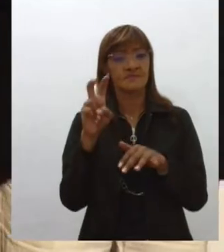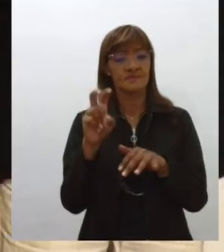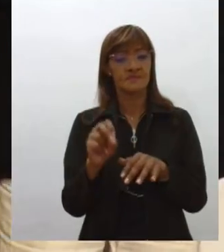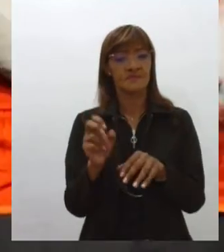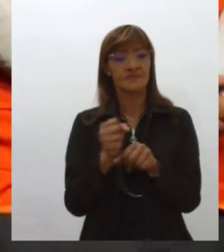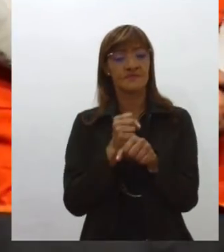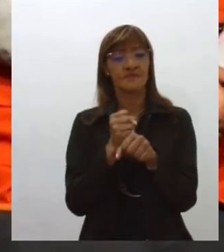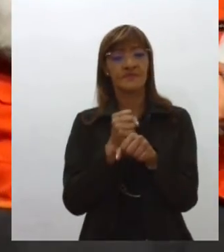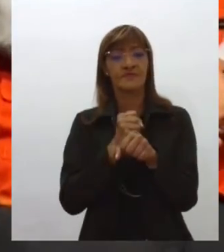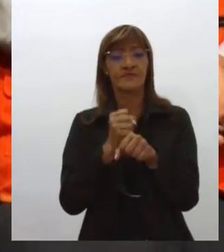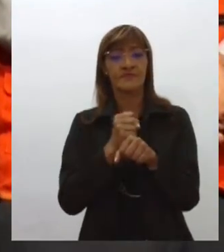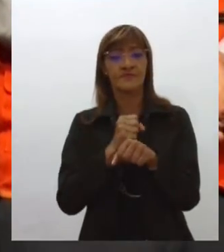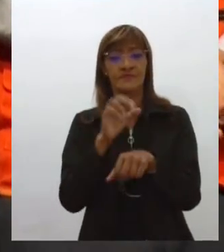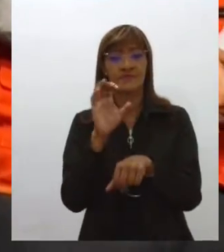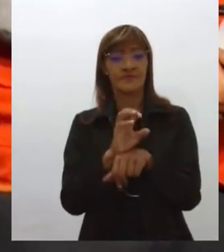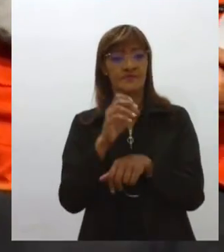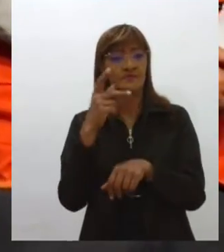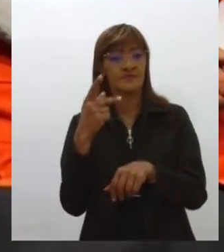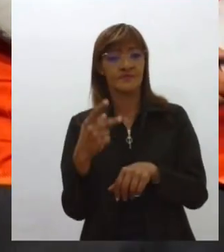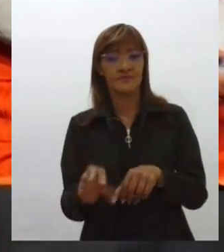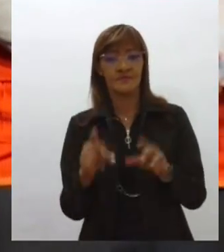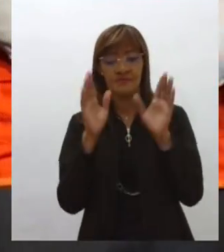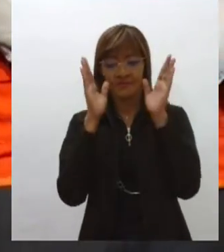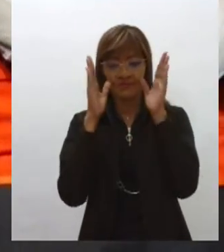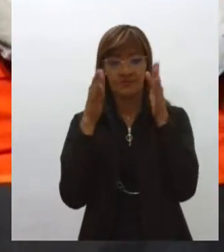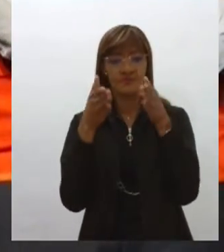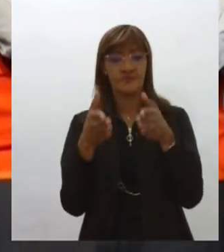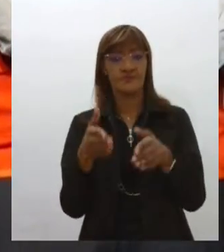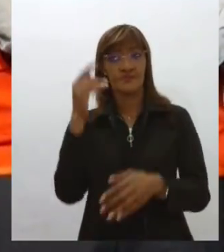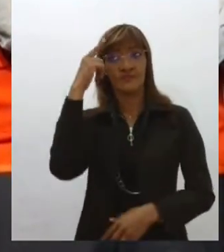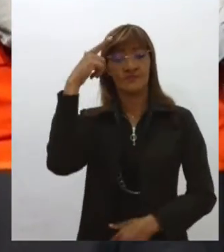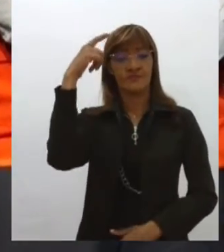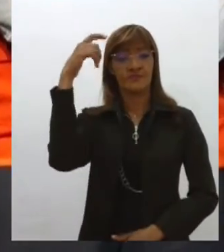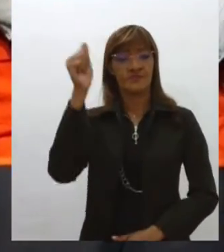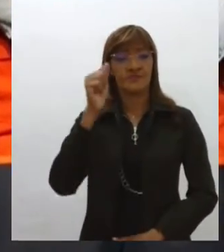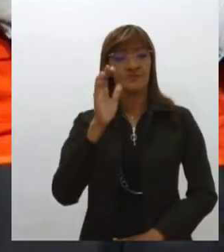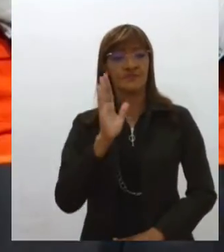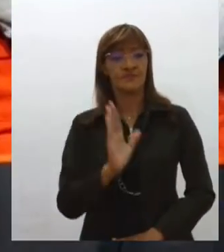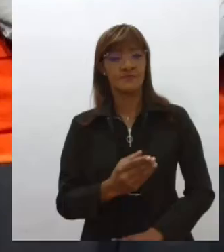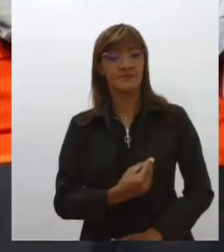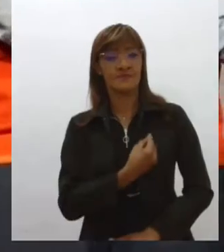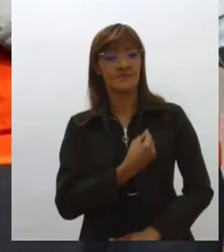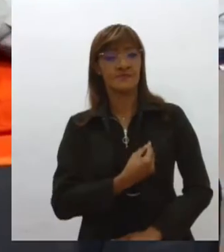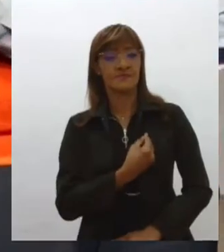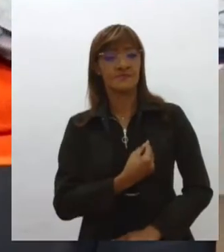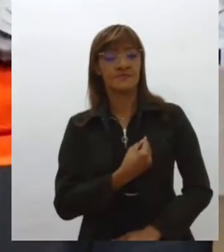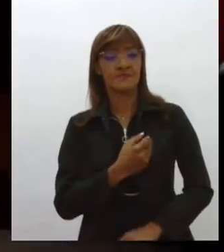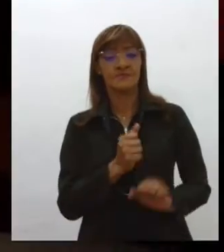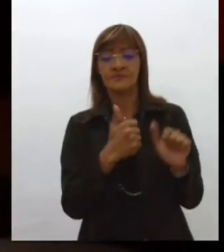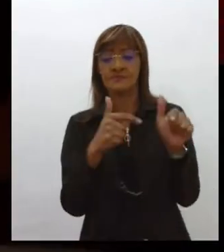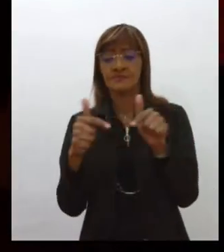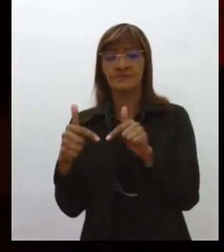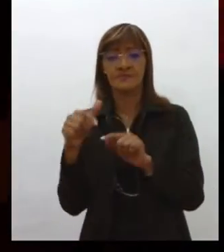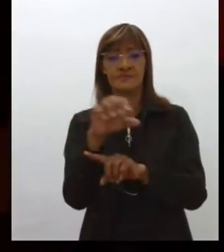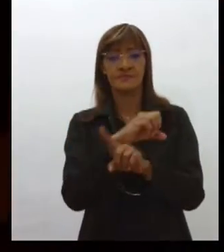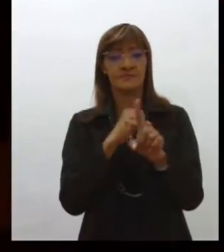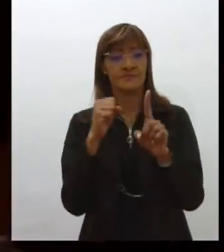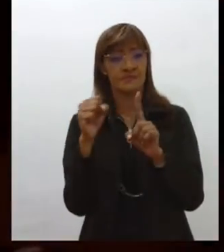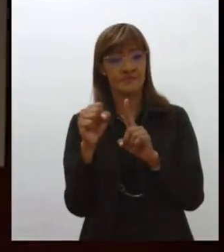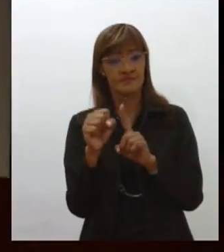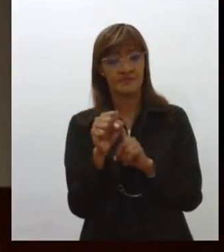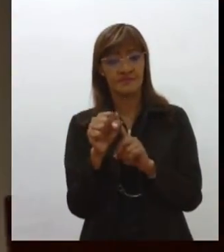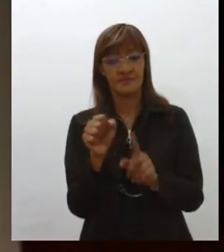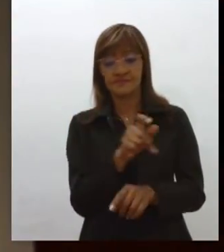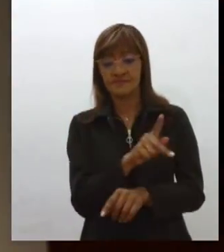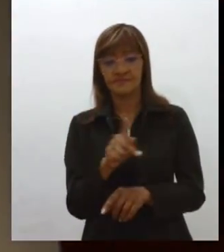civil estadual foi voltada para autoridades e entidades que prestaram relevantes serviços à sociedade. O presidente da